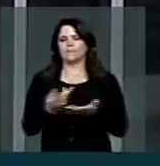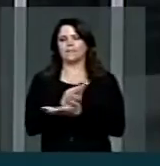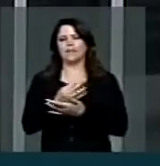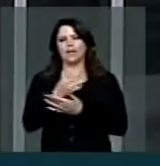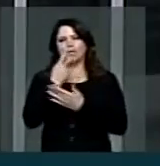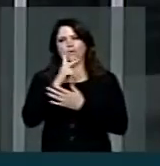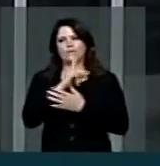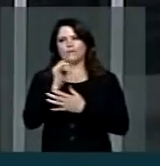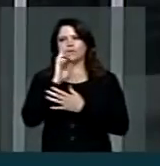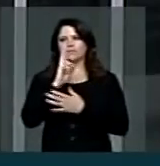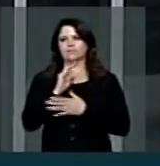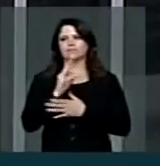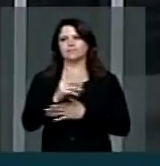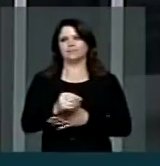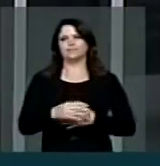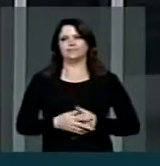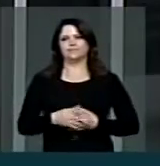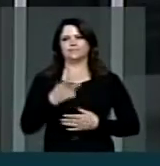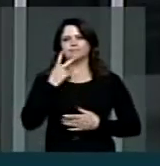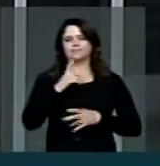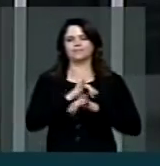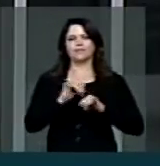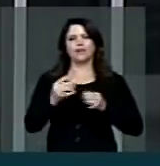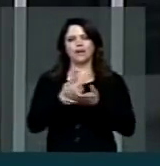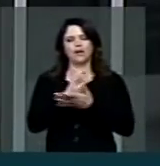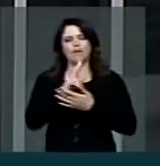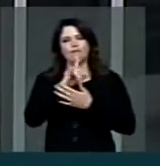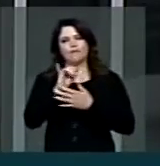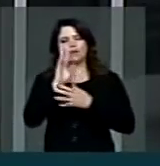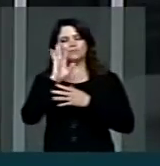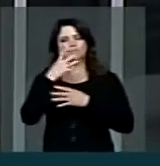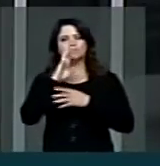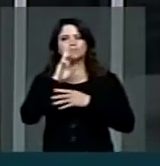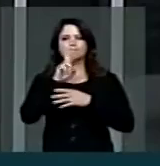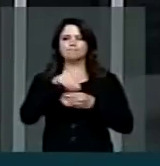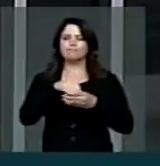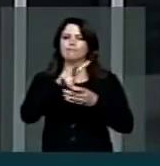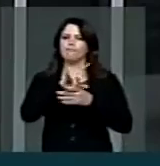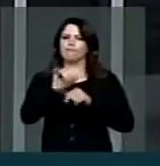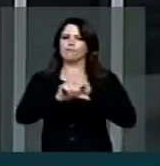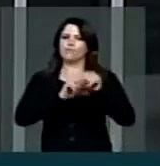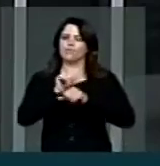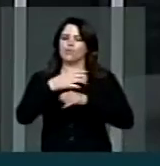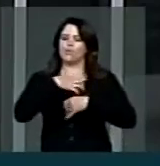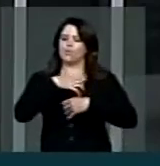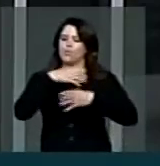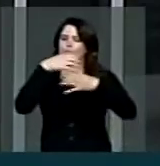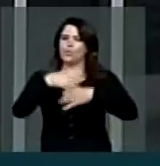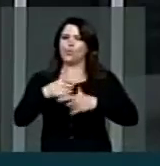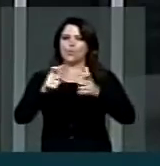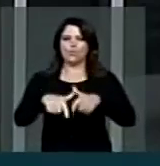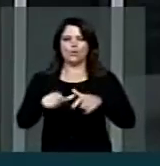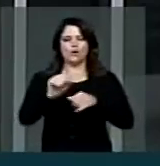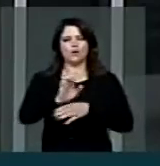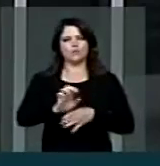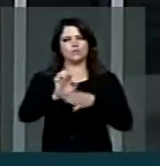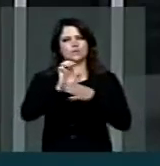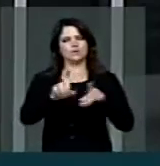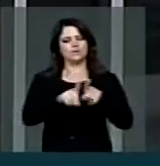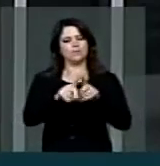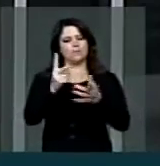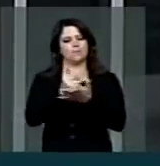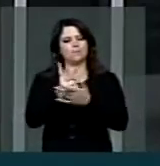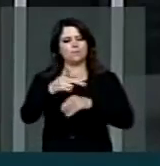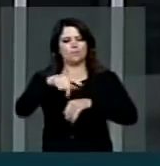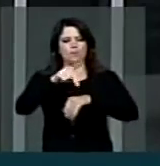decisões e providências, que, se tomadas, mudariam o perfil de uma região, de um Estado e mesmo